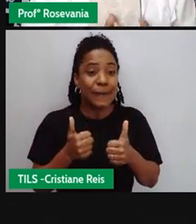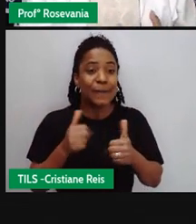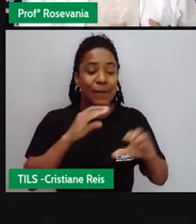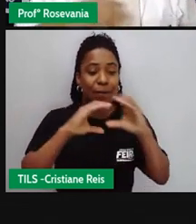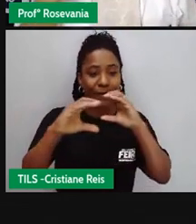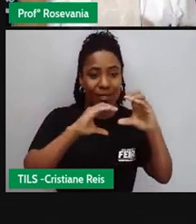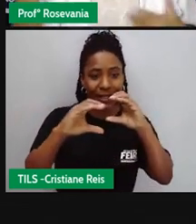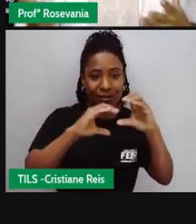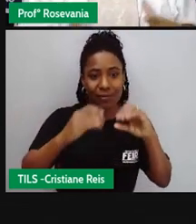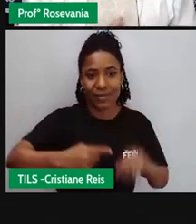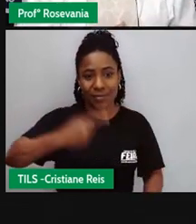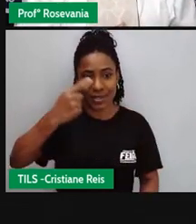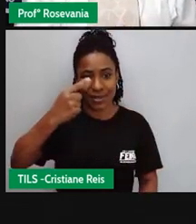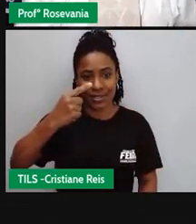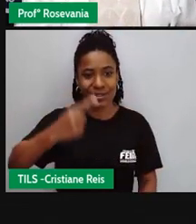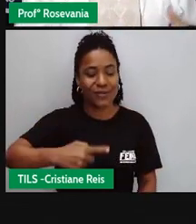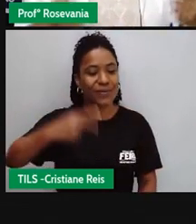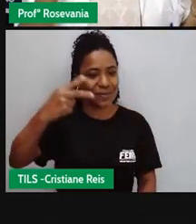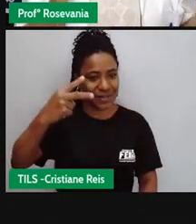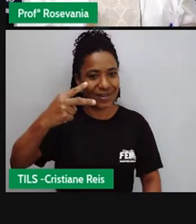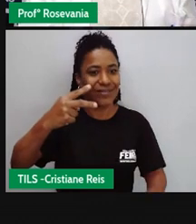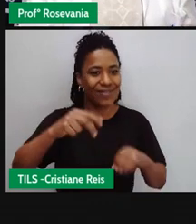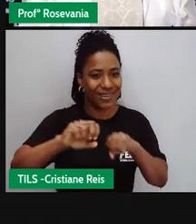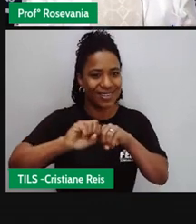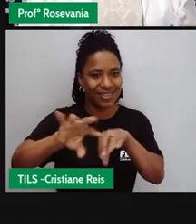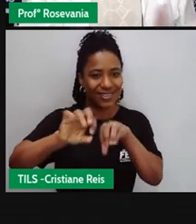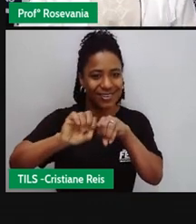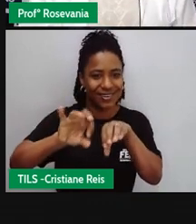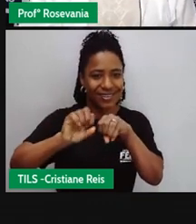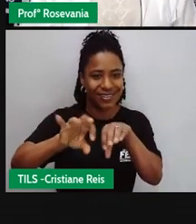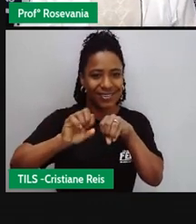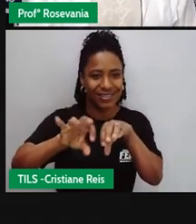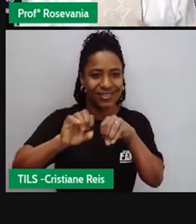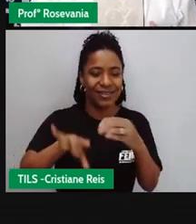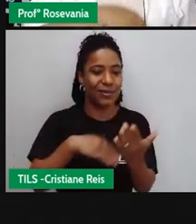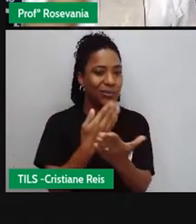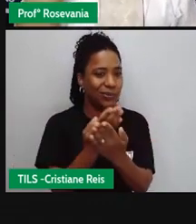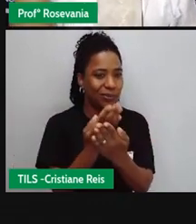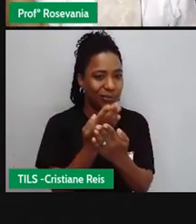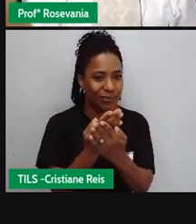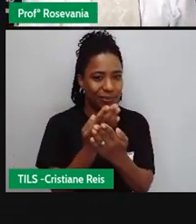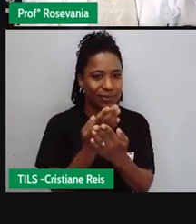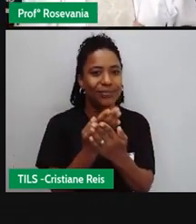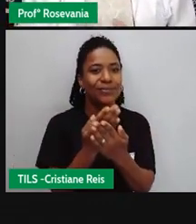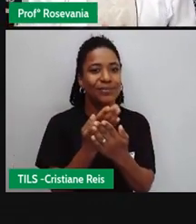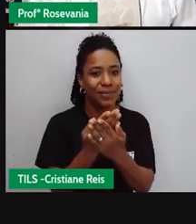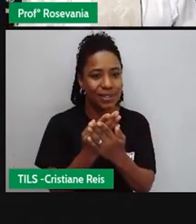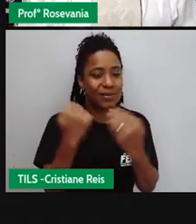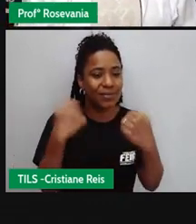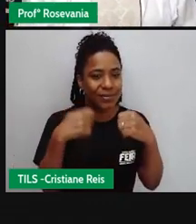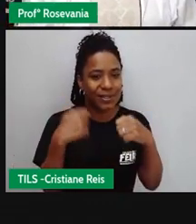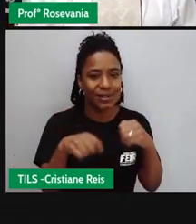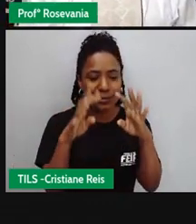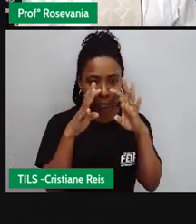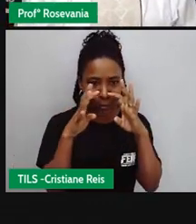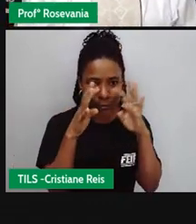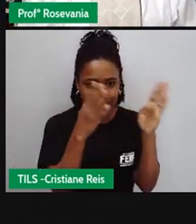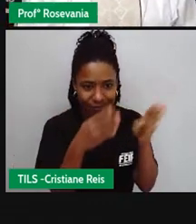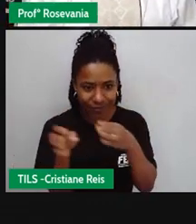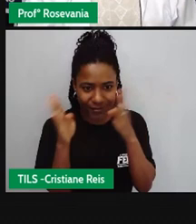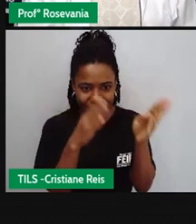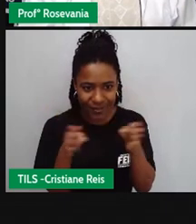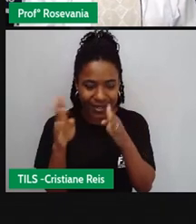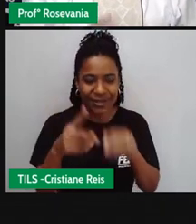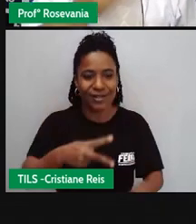comunicações nós temos uma segunda parte então pra vocês completarem os estudos dessa aula vocês devem assistir a segunda parte